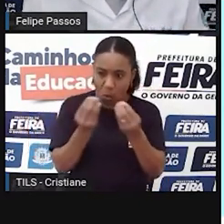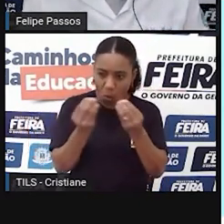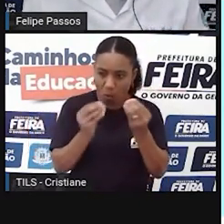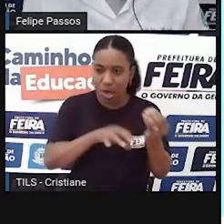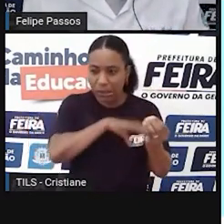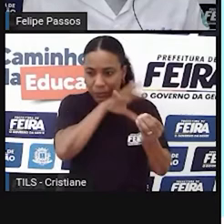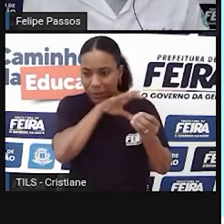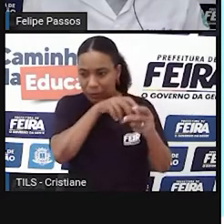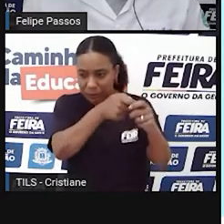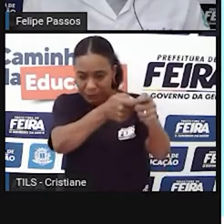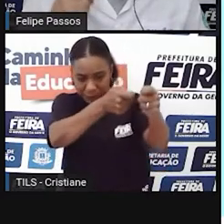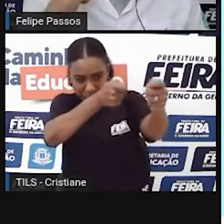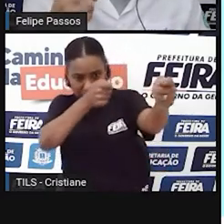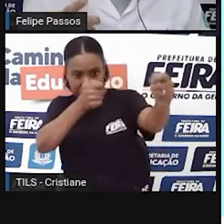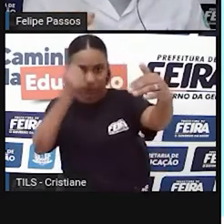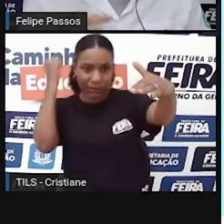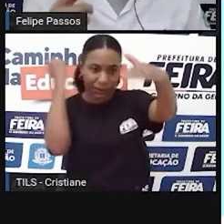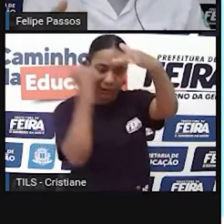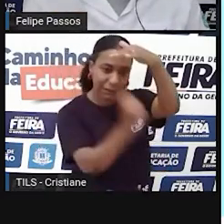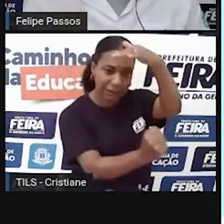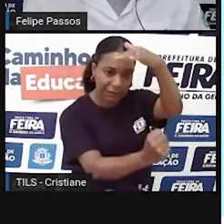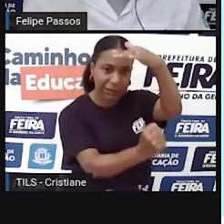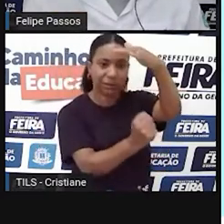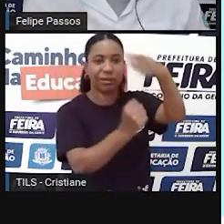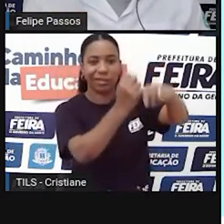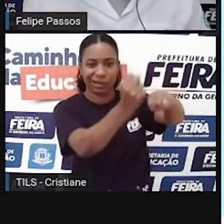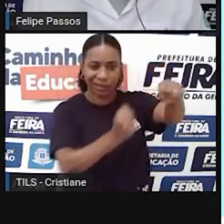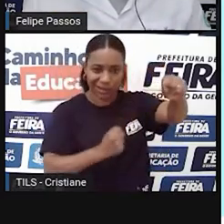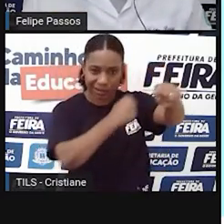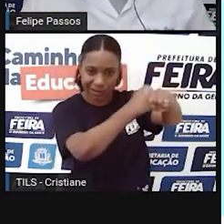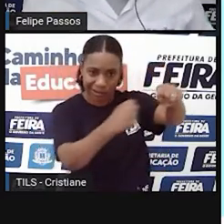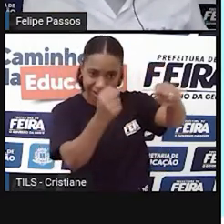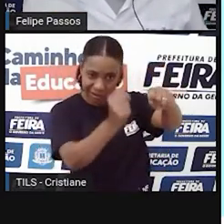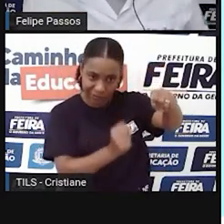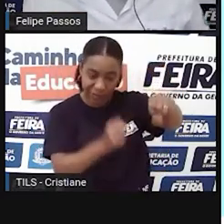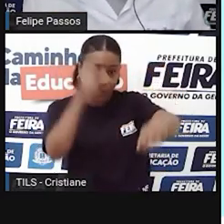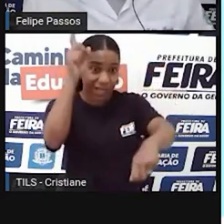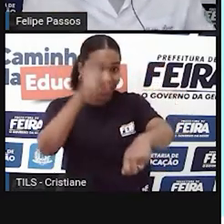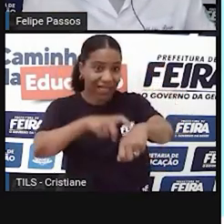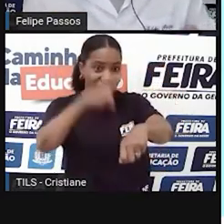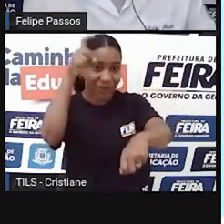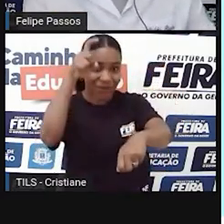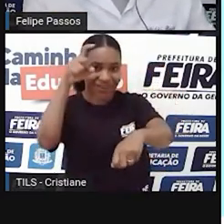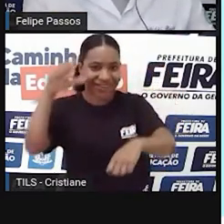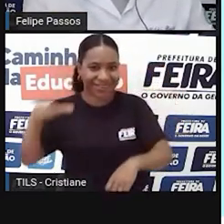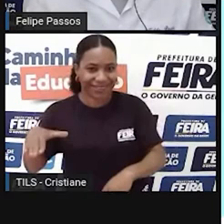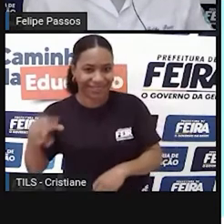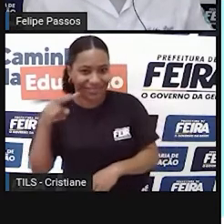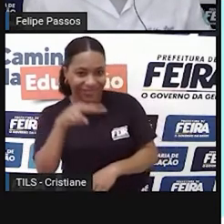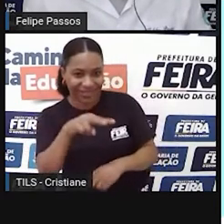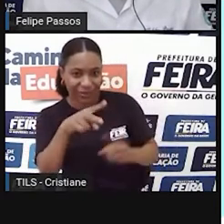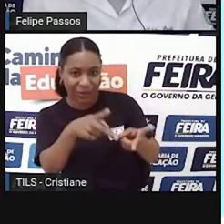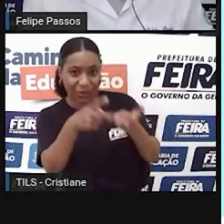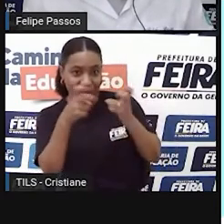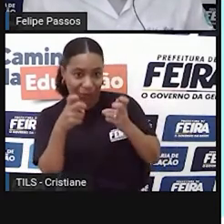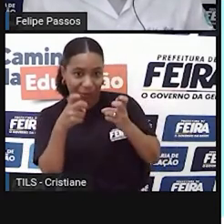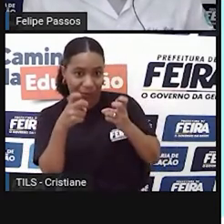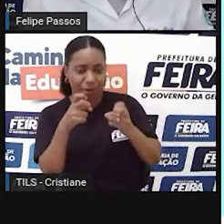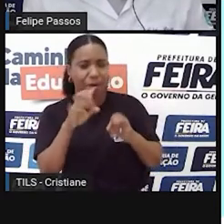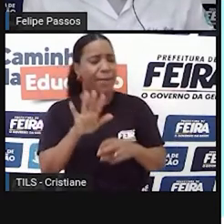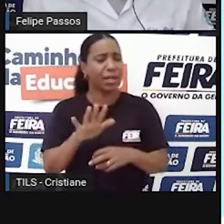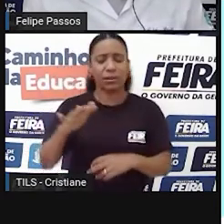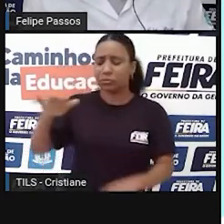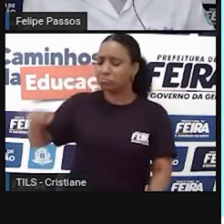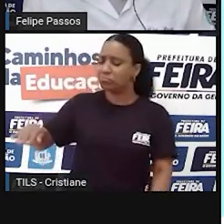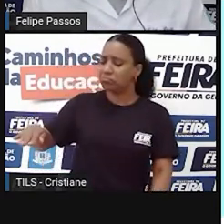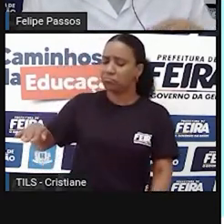caçando um animal. E ela vai observando e ela vai aprendendo. Mas, se os adultos caçaram longe dos olhos dessa criança,